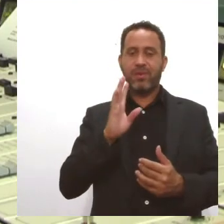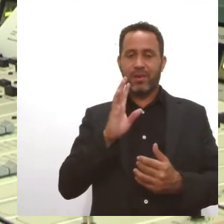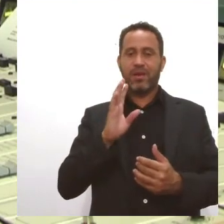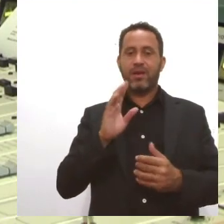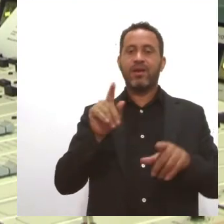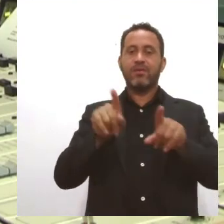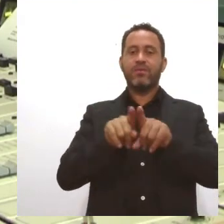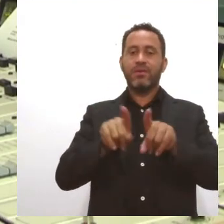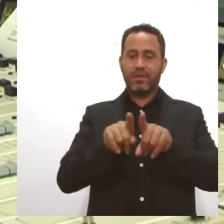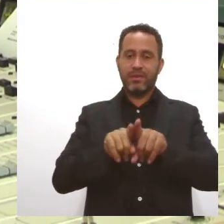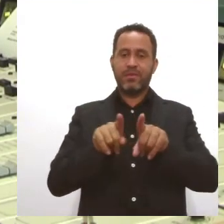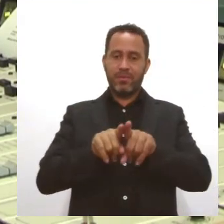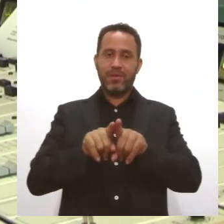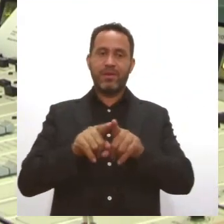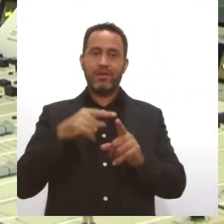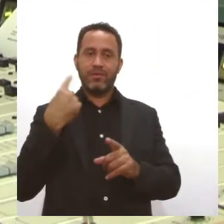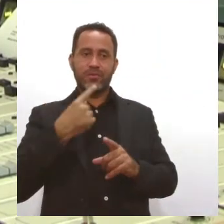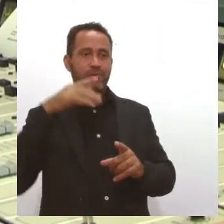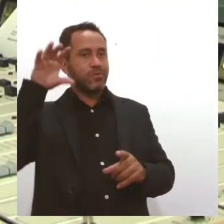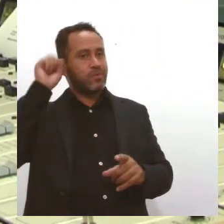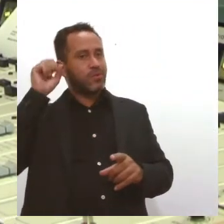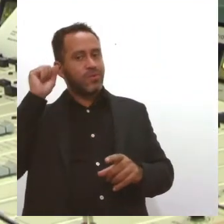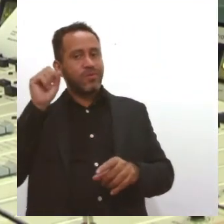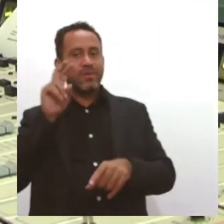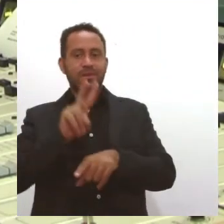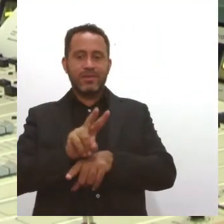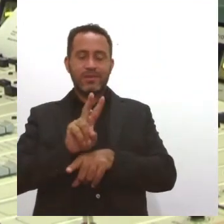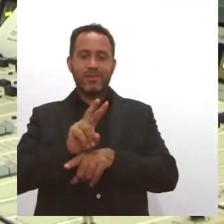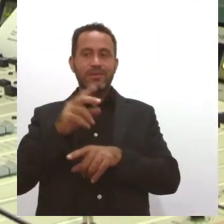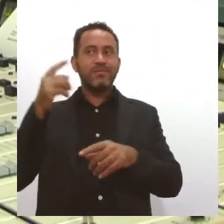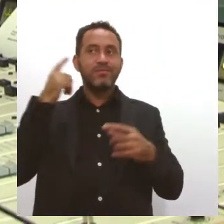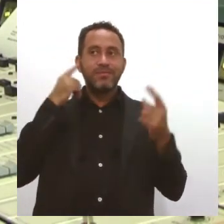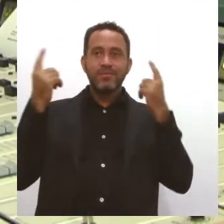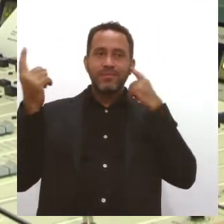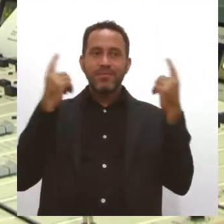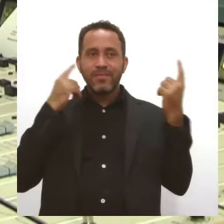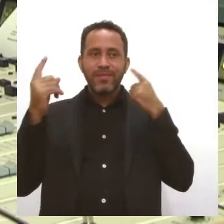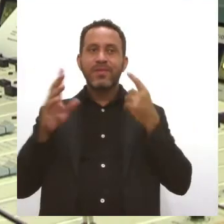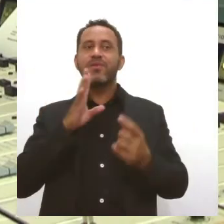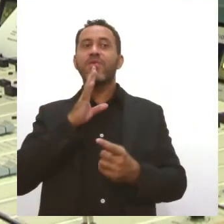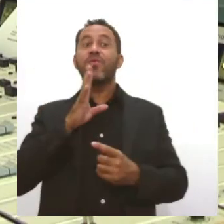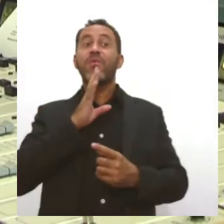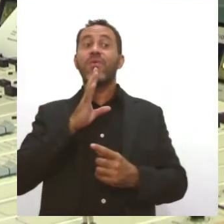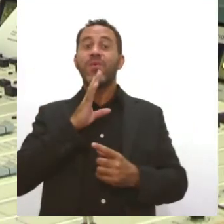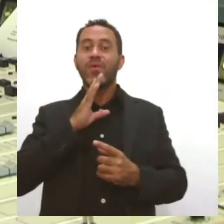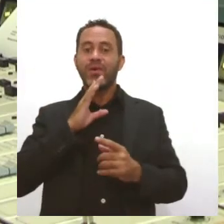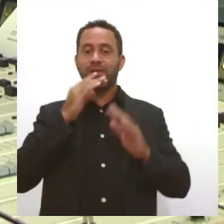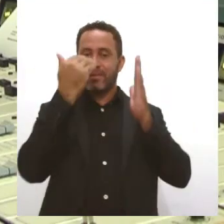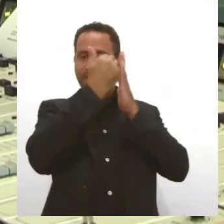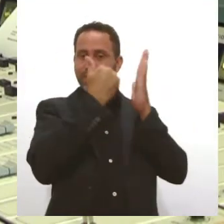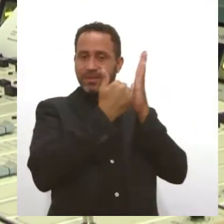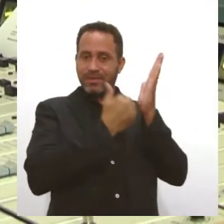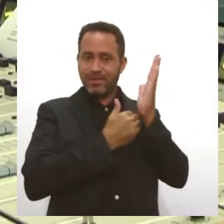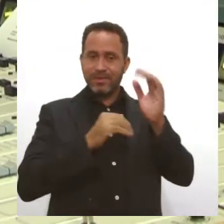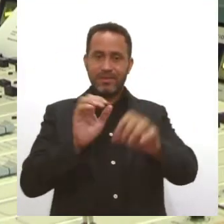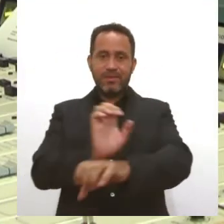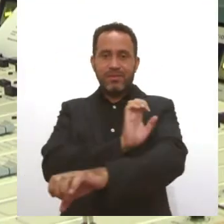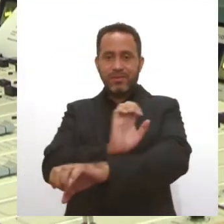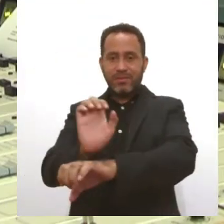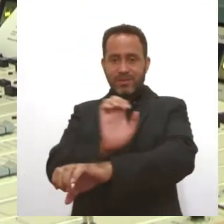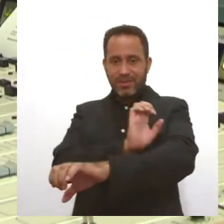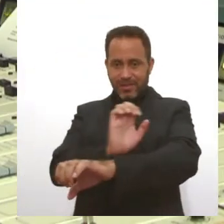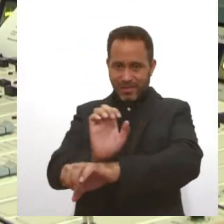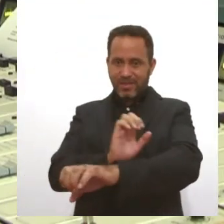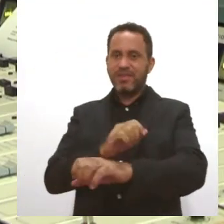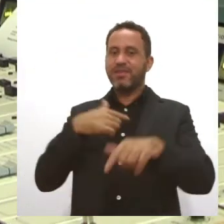além, é claro, dos nossos ouvintes de reconhecer a nossa programação, reconhecer os próprios estagiários que eles colocam a mão na